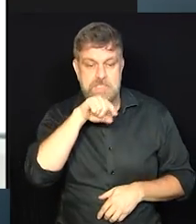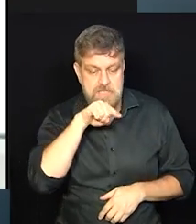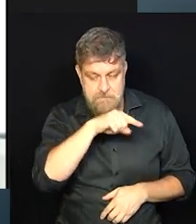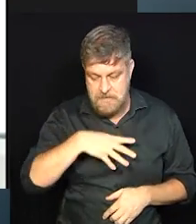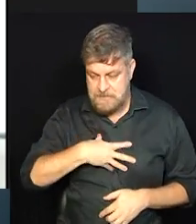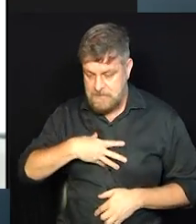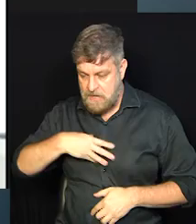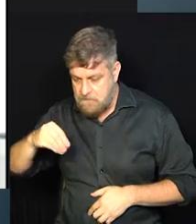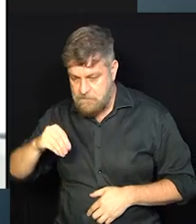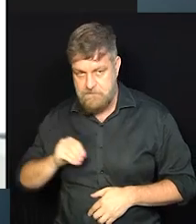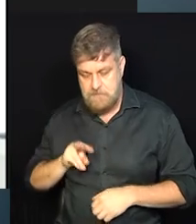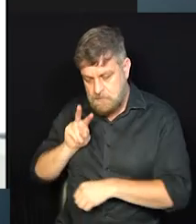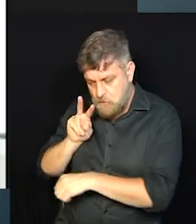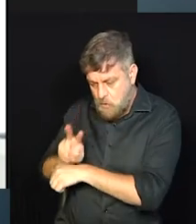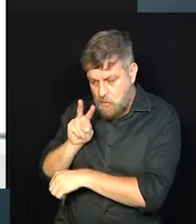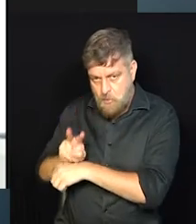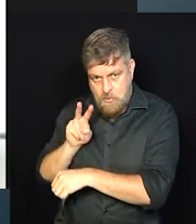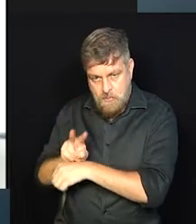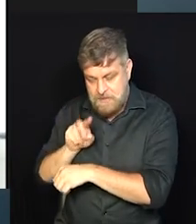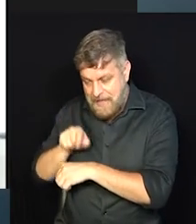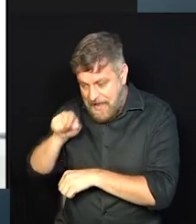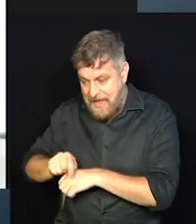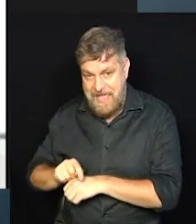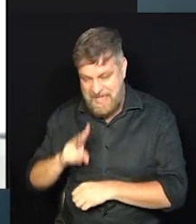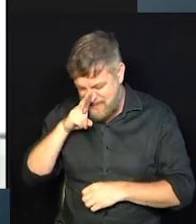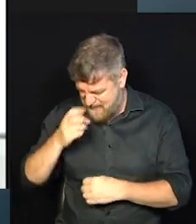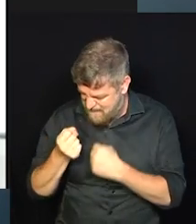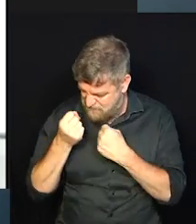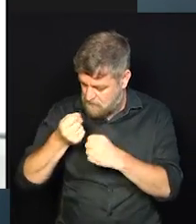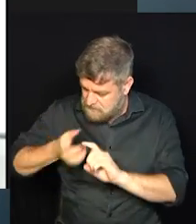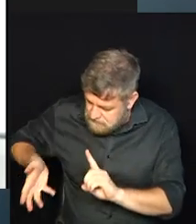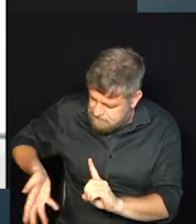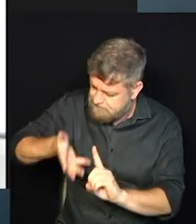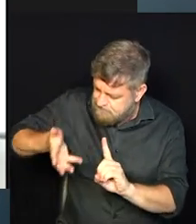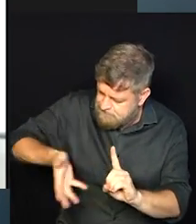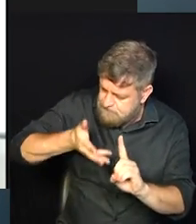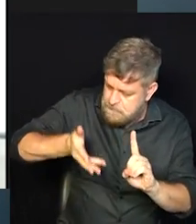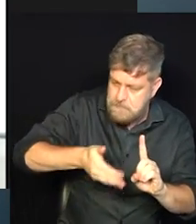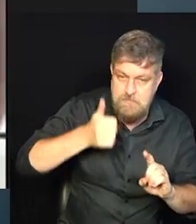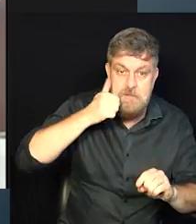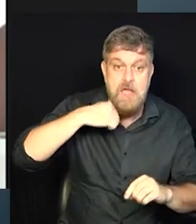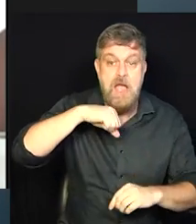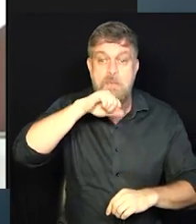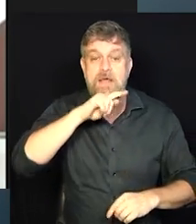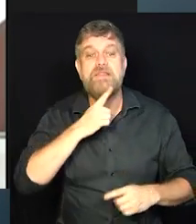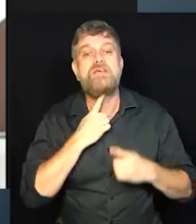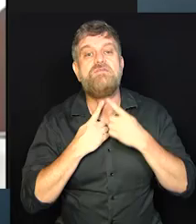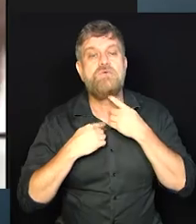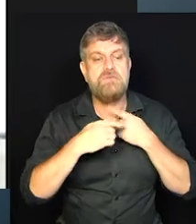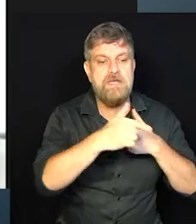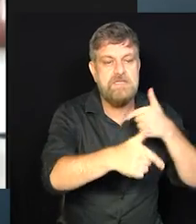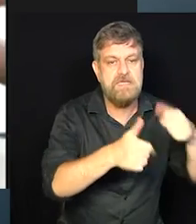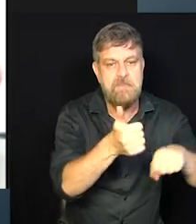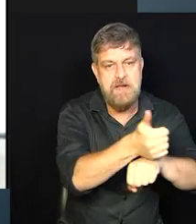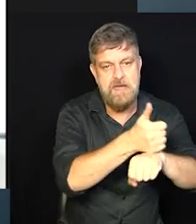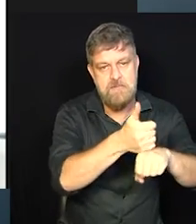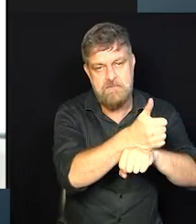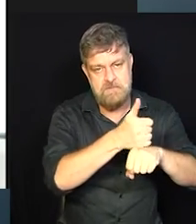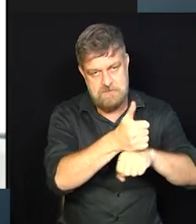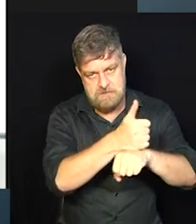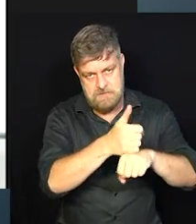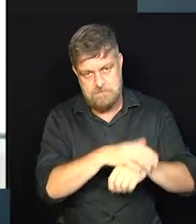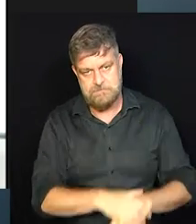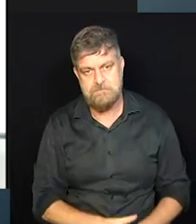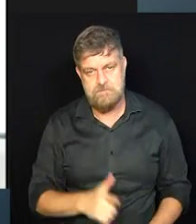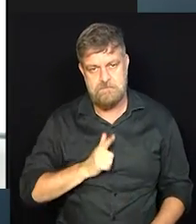o filho e se dedicar a ele é o gás necessário para que dentro de tantas outras tarefas ela também se dedique ao